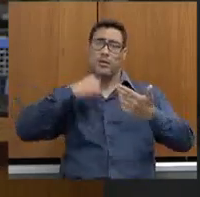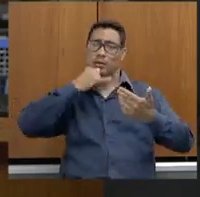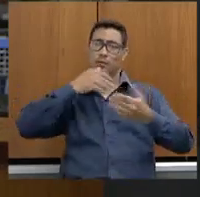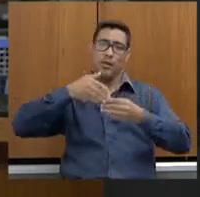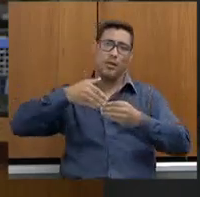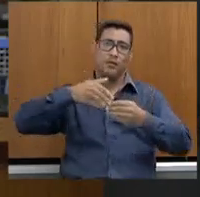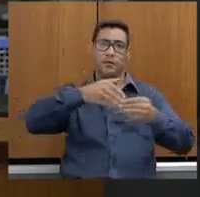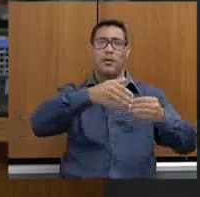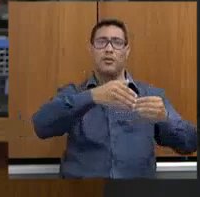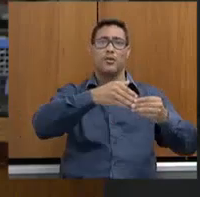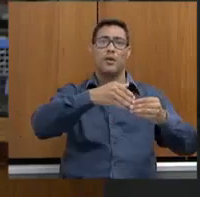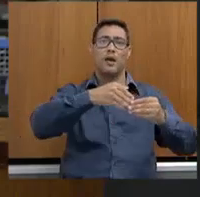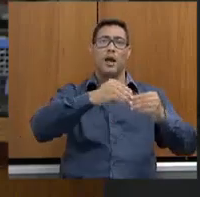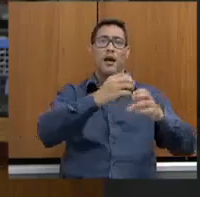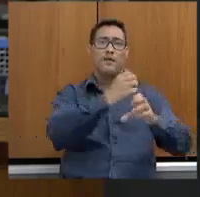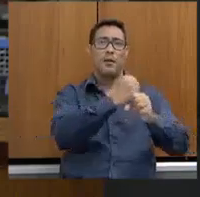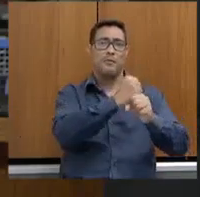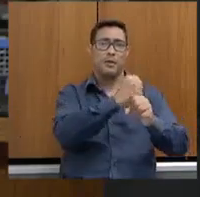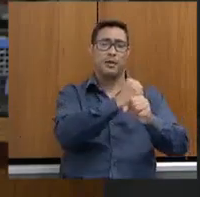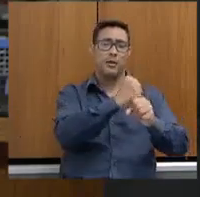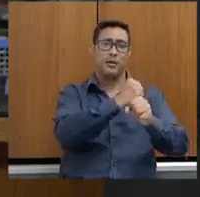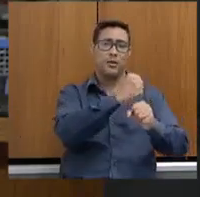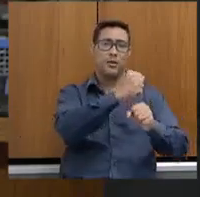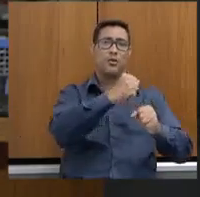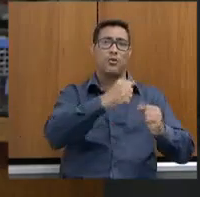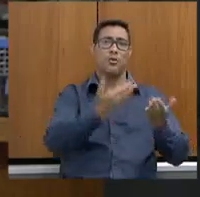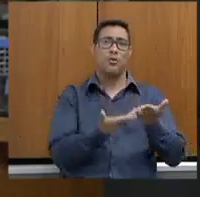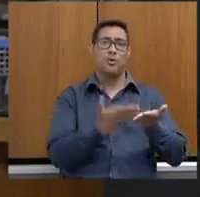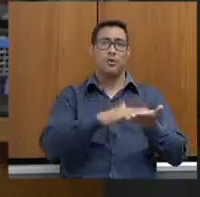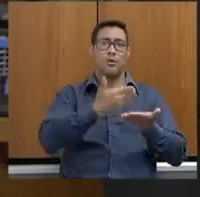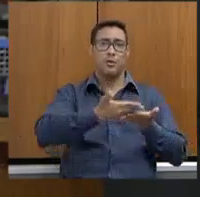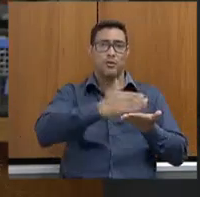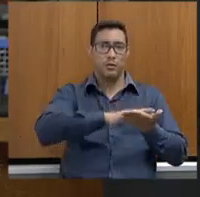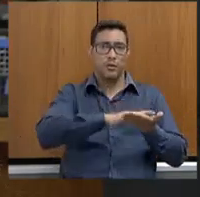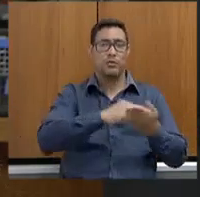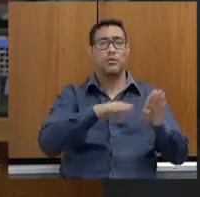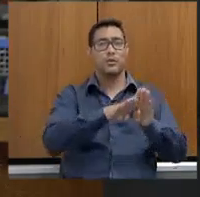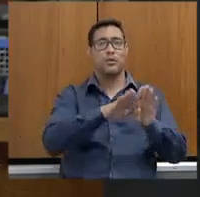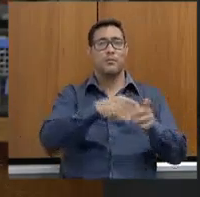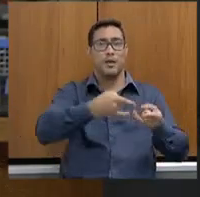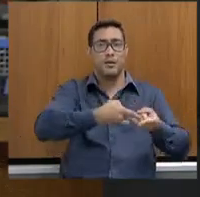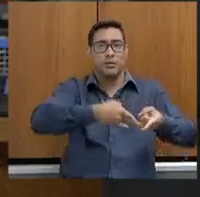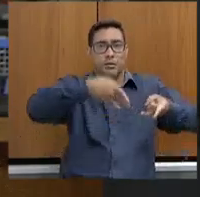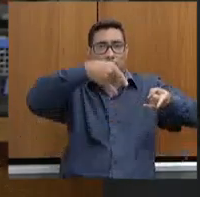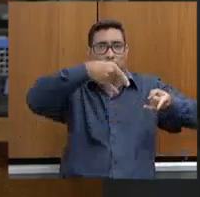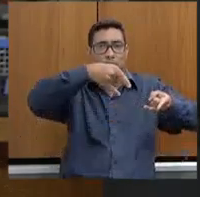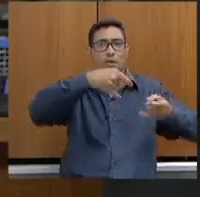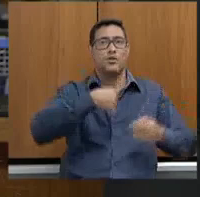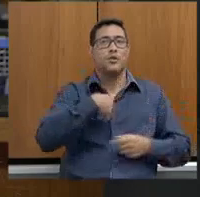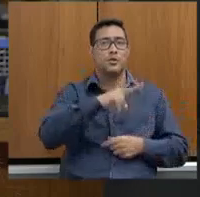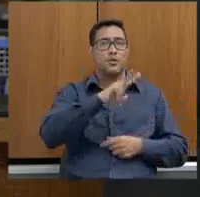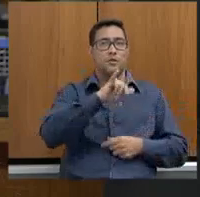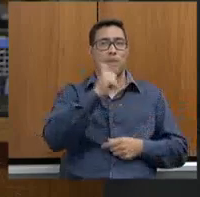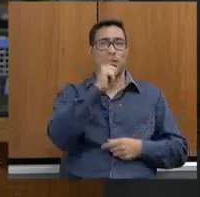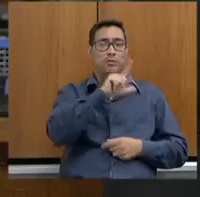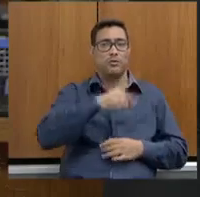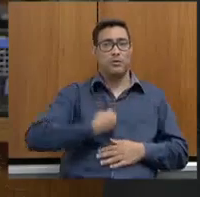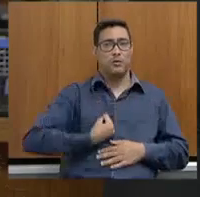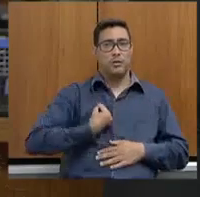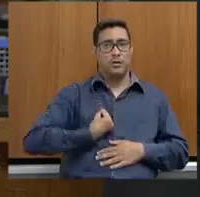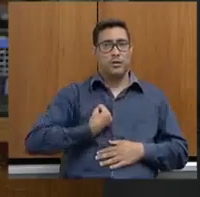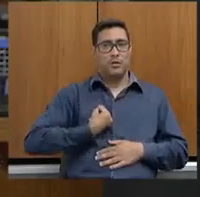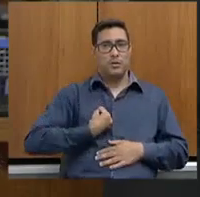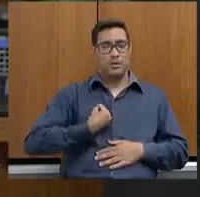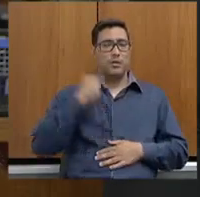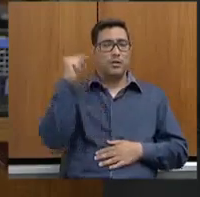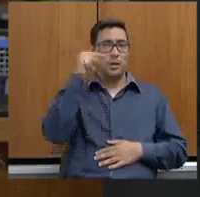fraldas e dos absorventes, nós vamos conseguir instalar em um dos nossos municípios um presídio exclusivamente